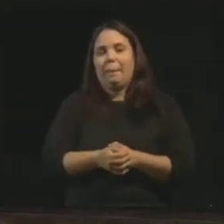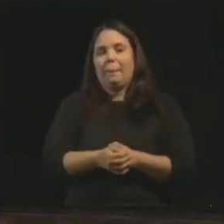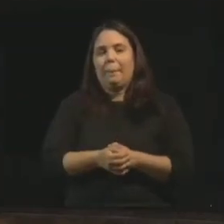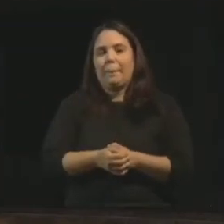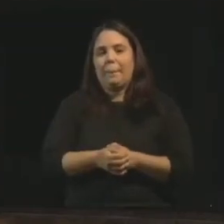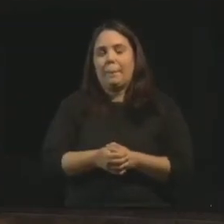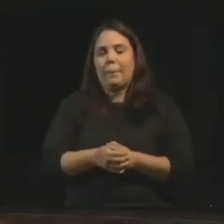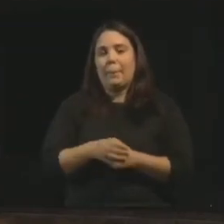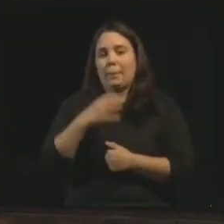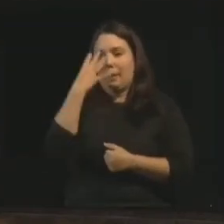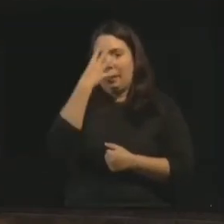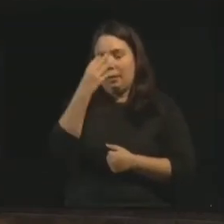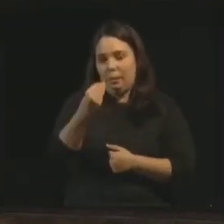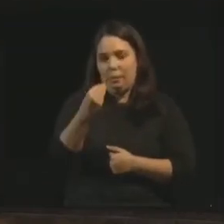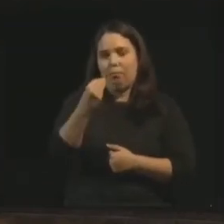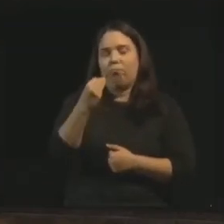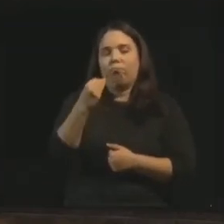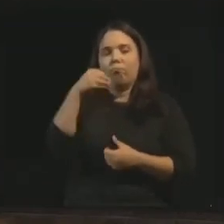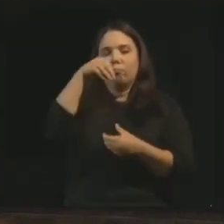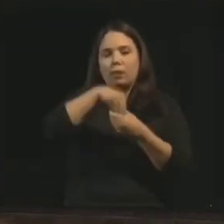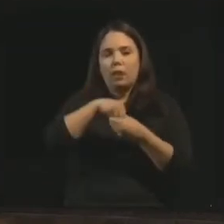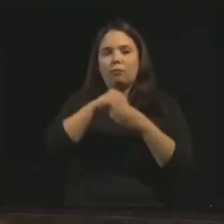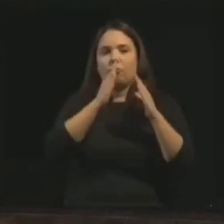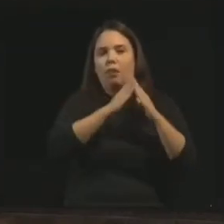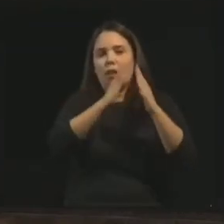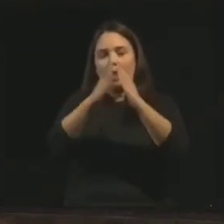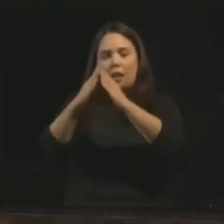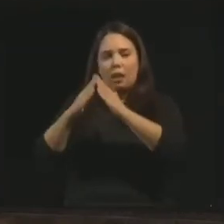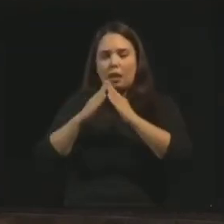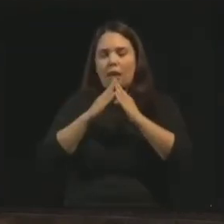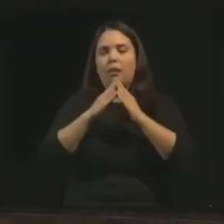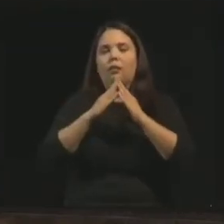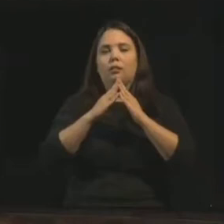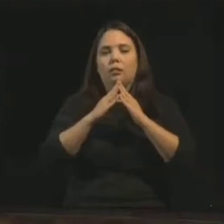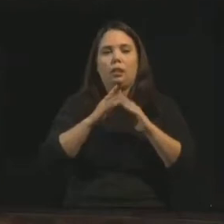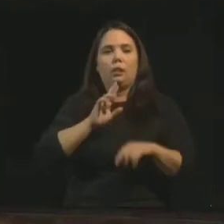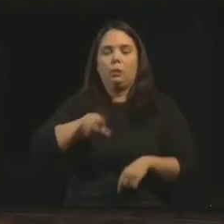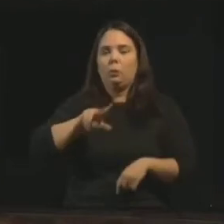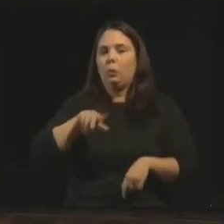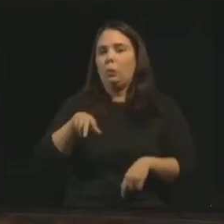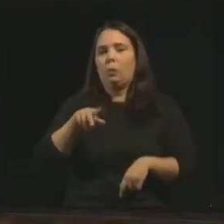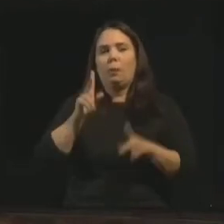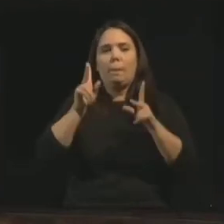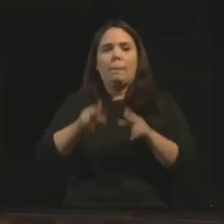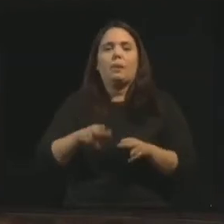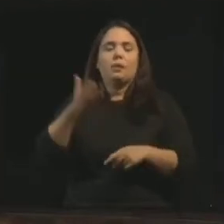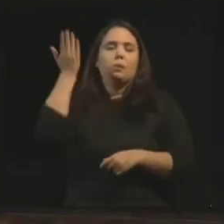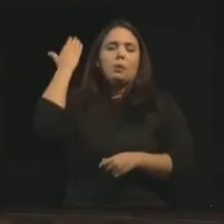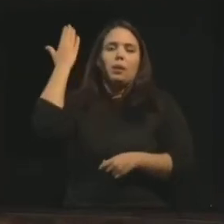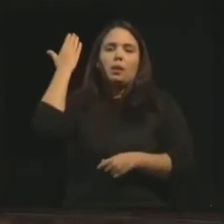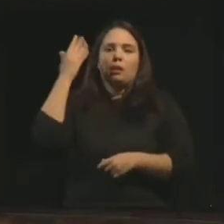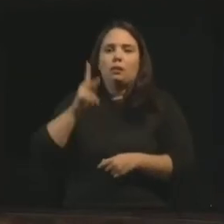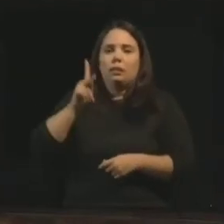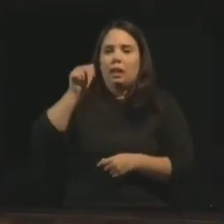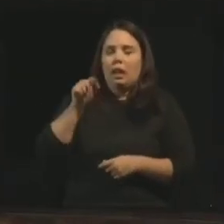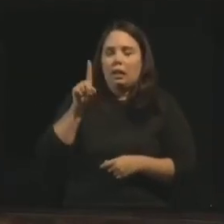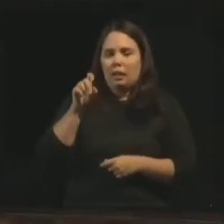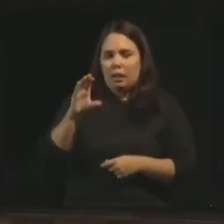mediúnicas mais comuns nas casas espíritas hoje em dia não são as mesmas da época de Kardec, quando ele estava